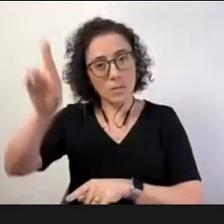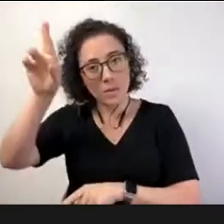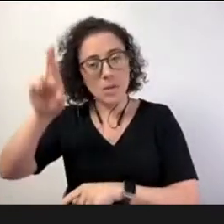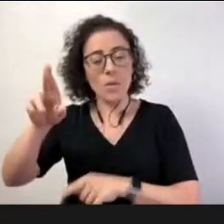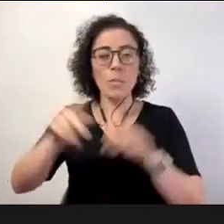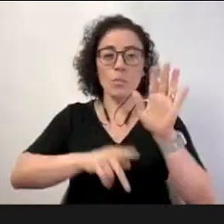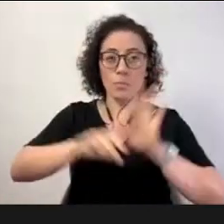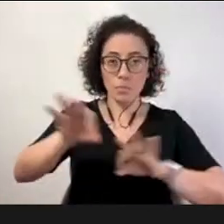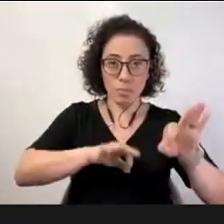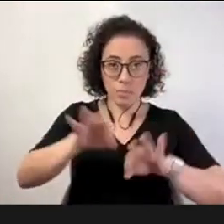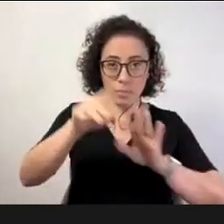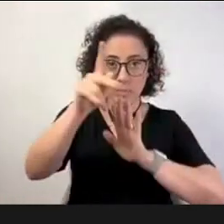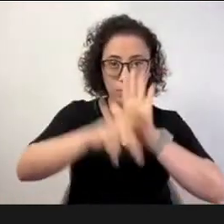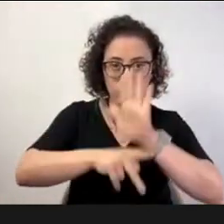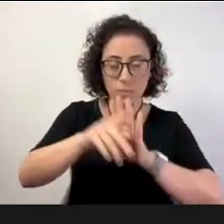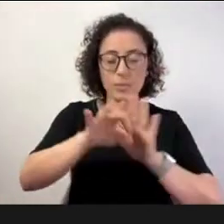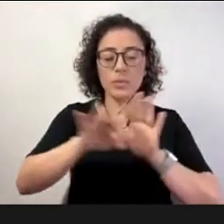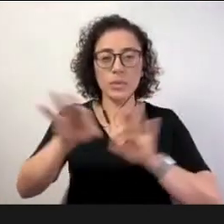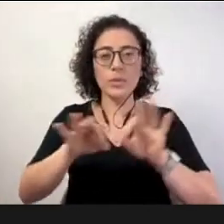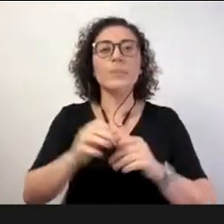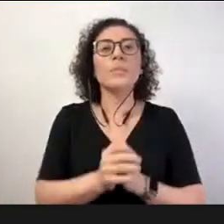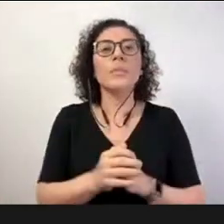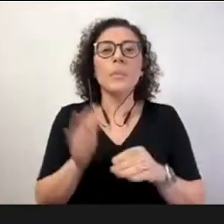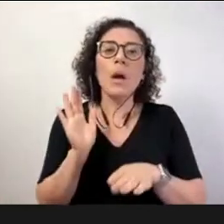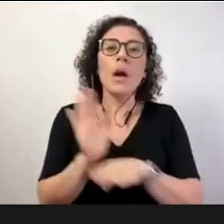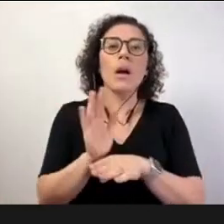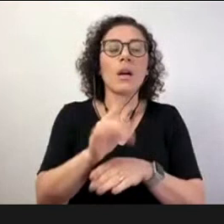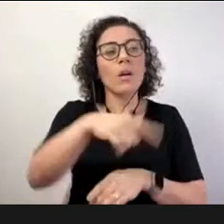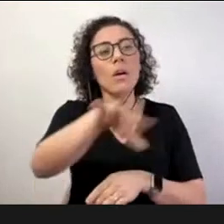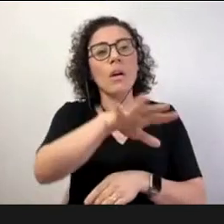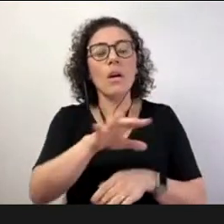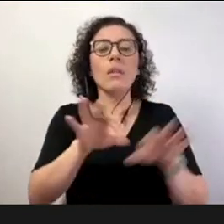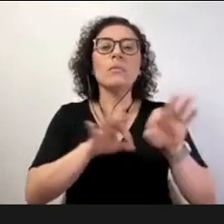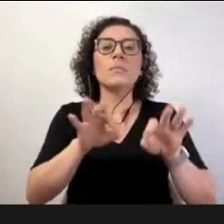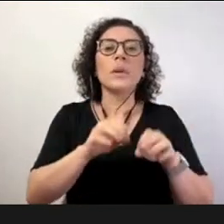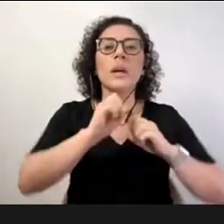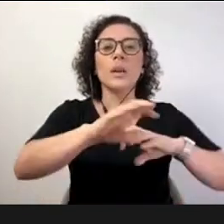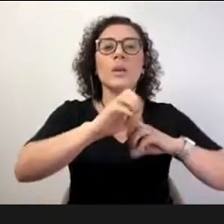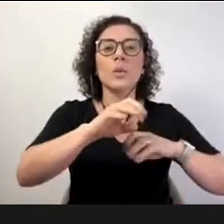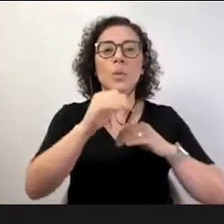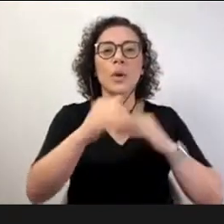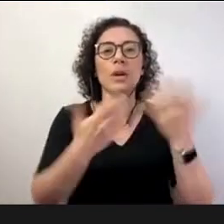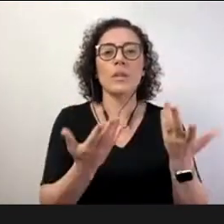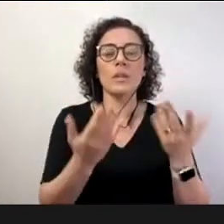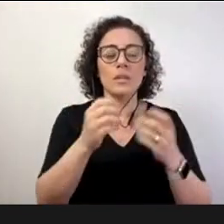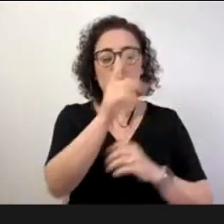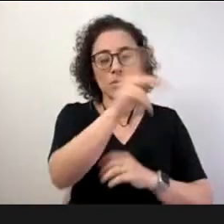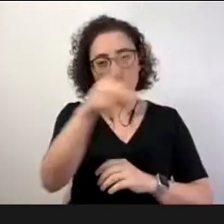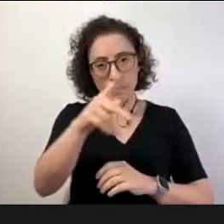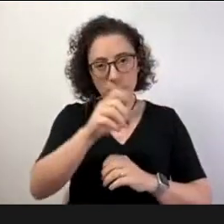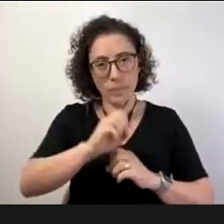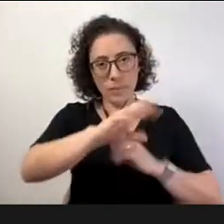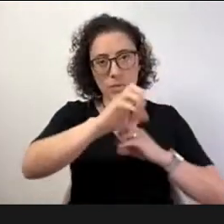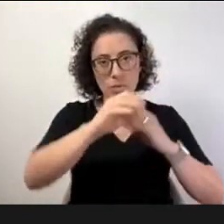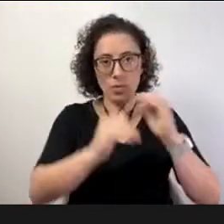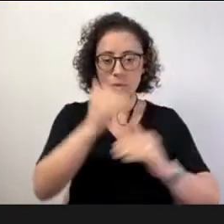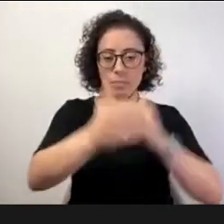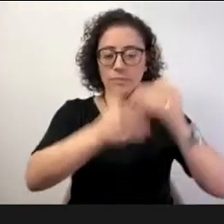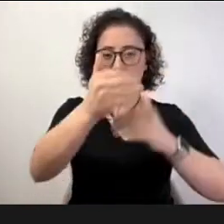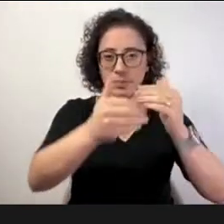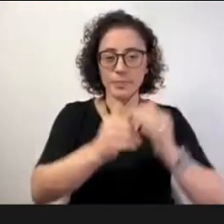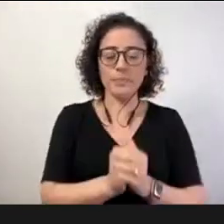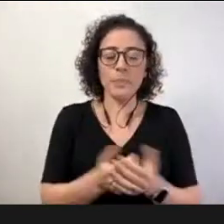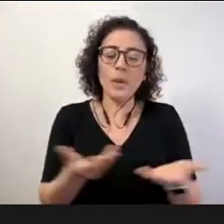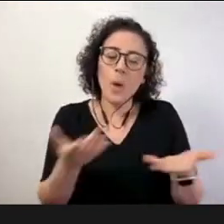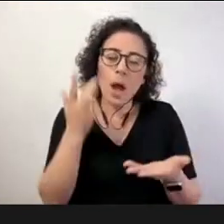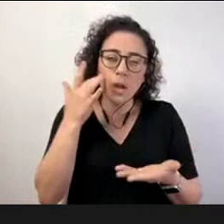também pautando, inclusive, a formação de docentes. Então, vai ser muito rico aí a nossa troca, considerando o dia de hoje.